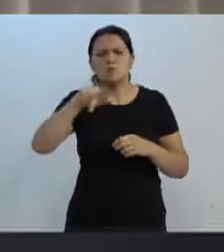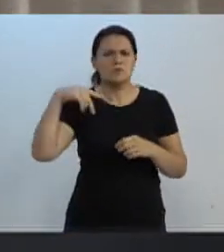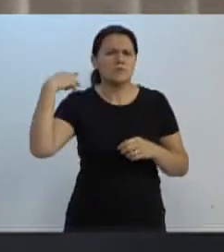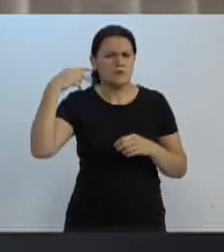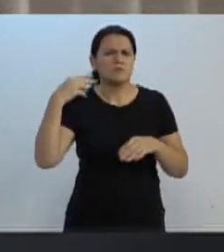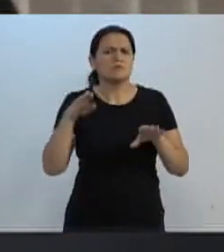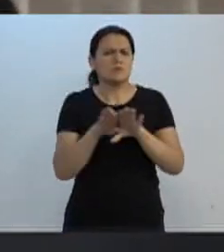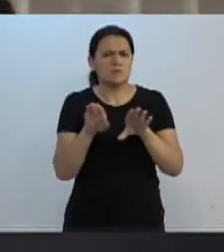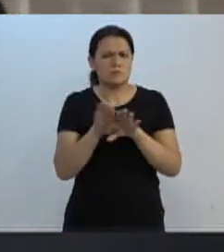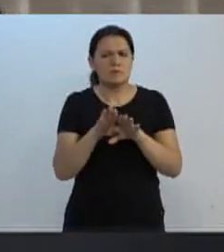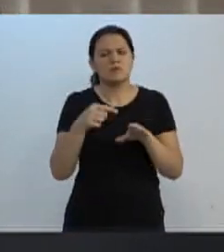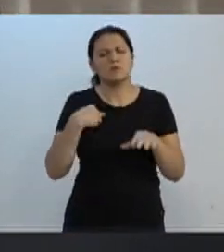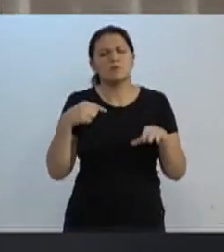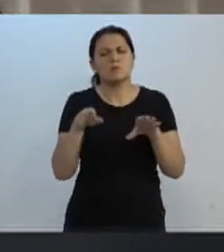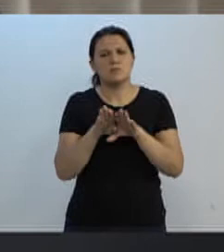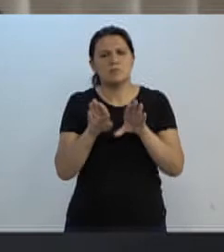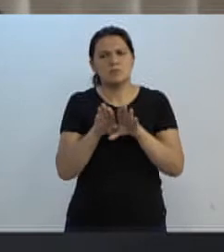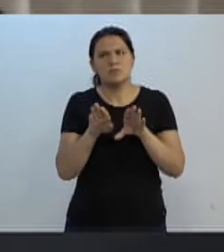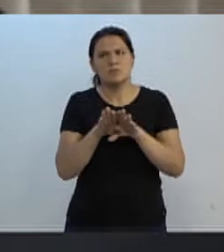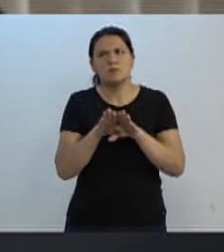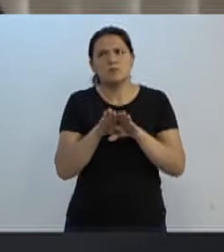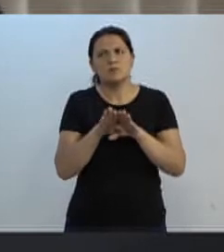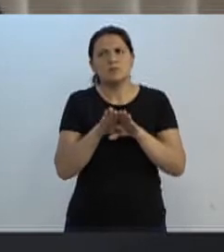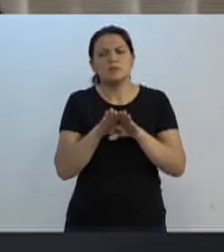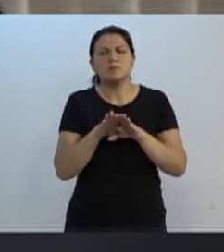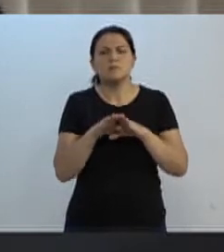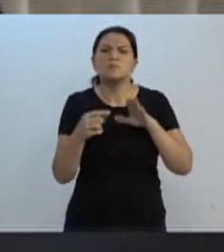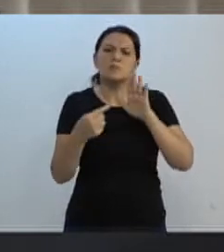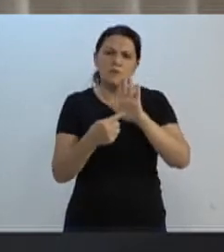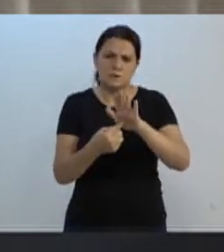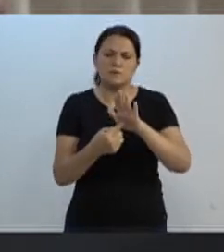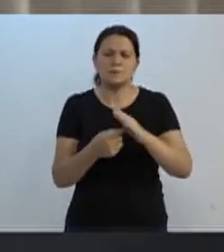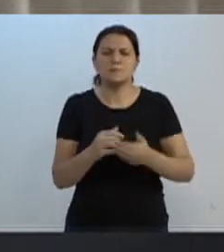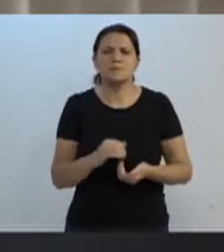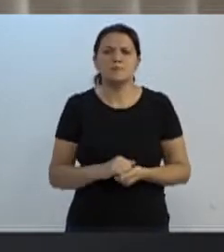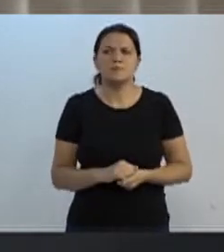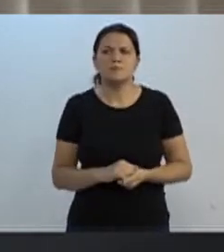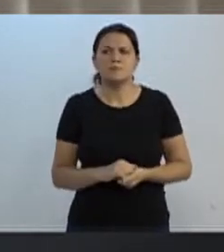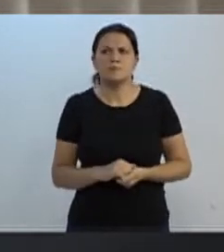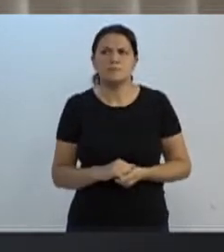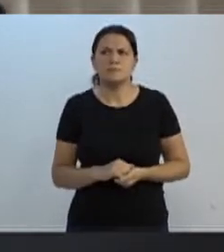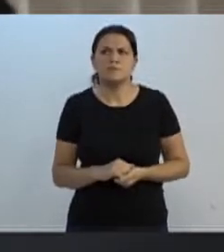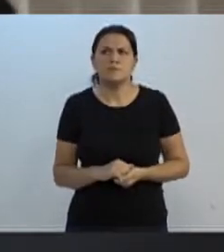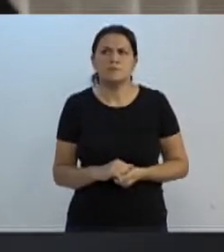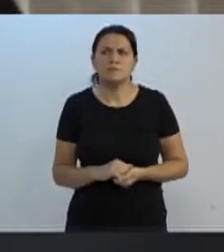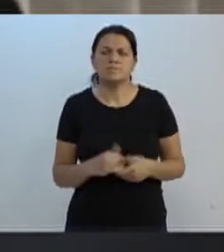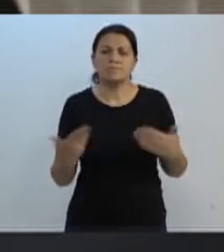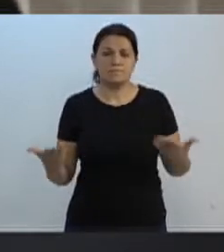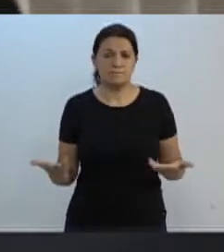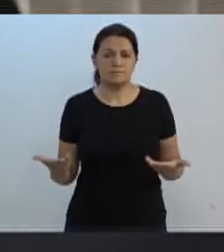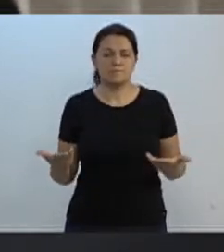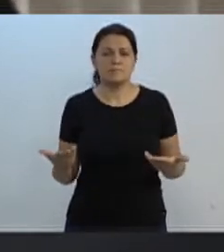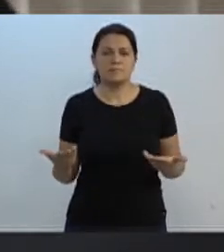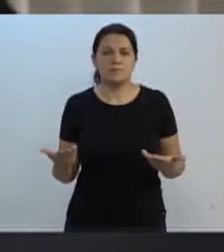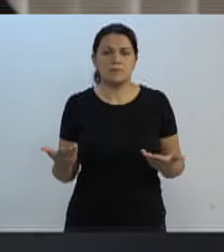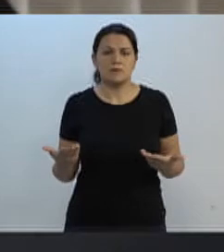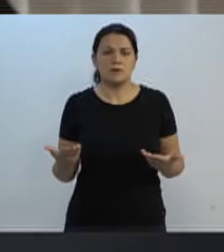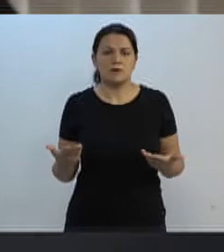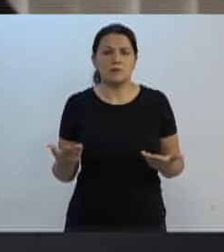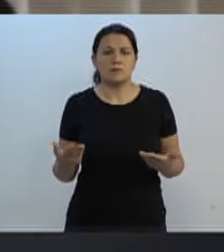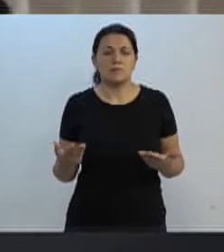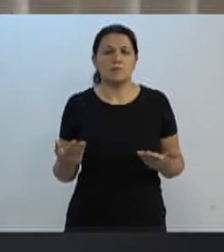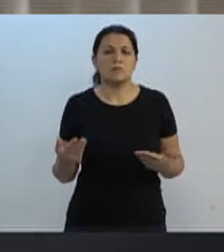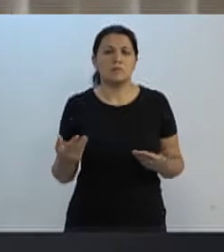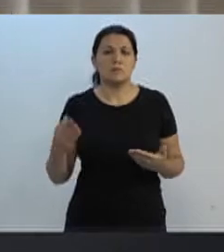bater nesse tema, eu também trouxe matéria nesse sentido. Eduardo Gilson, primeira etapa, é o município de